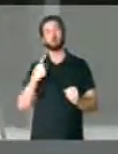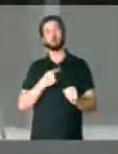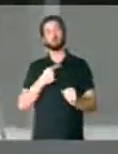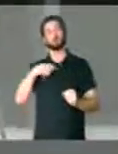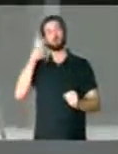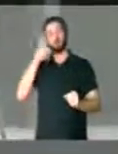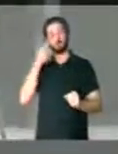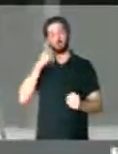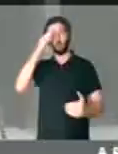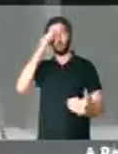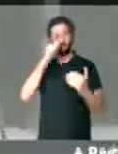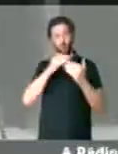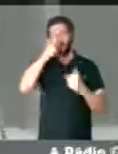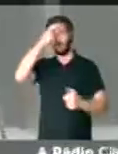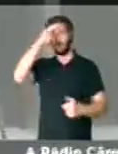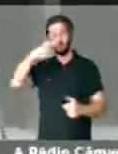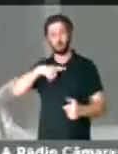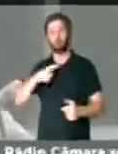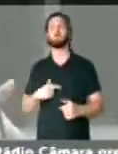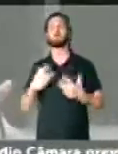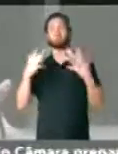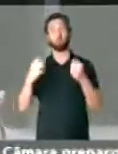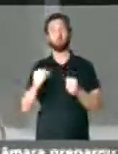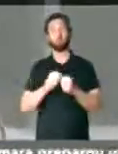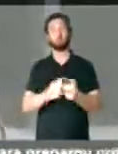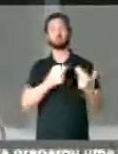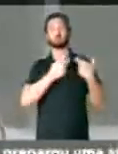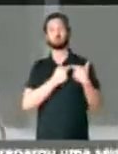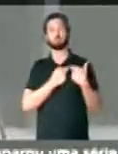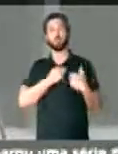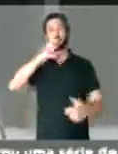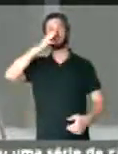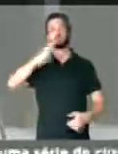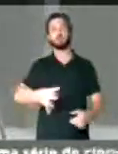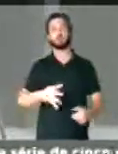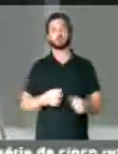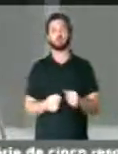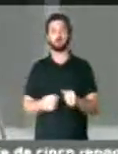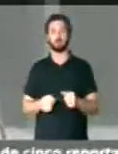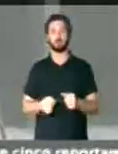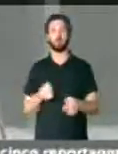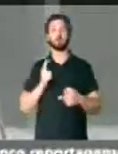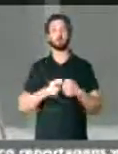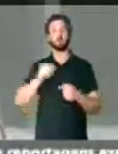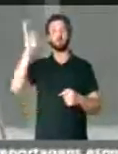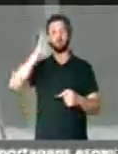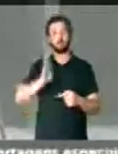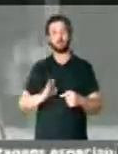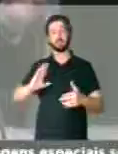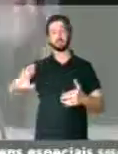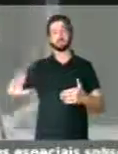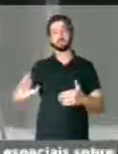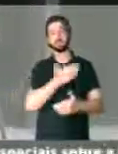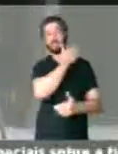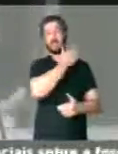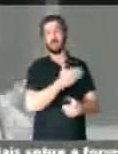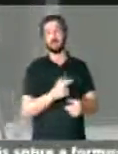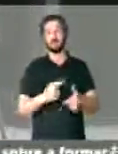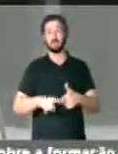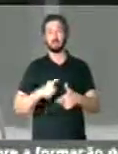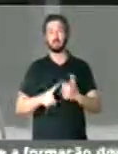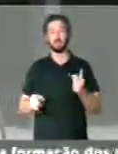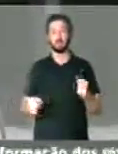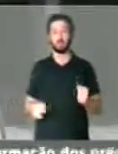como parlamentares coerentes e conscientes, nós temos que fazer a nossa parte e denunciar essas ações para que o nosso país saia dessa fossa